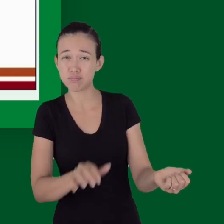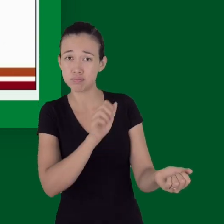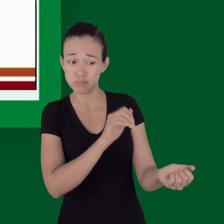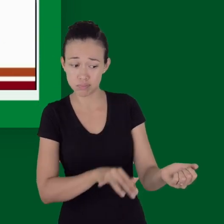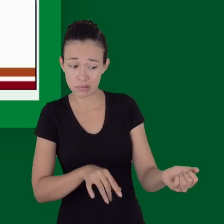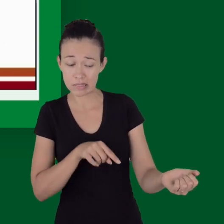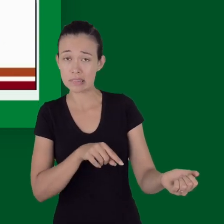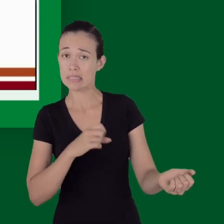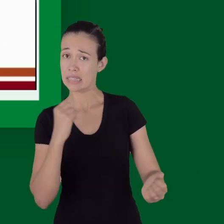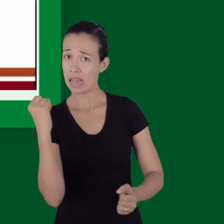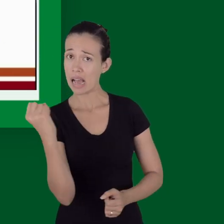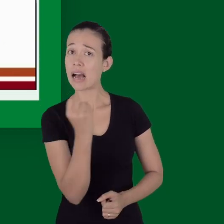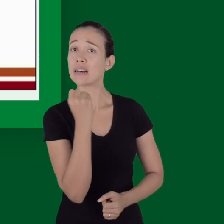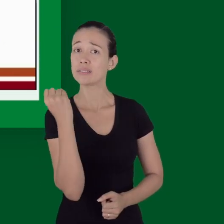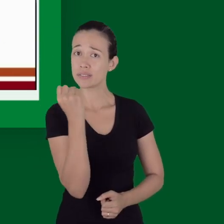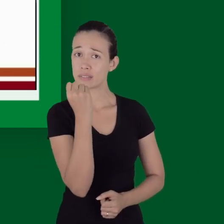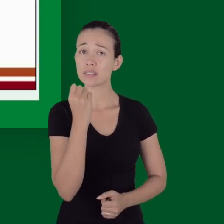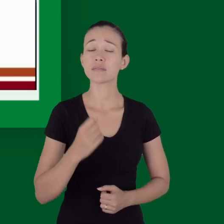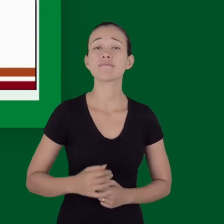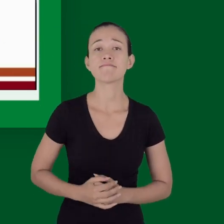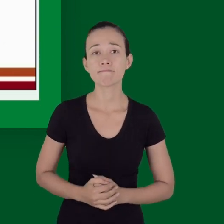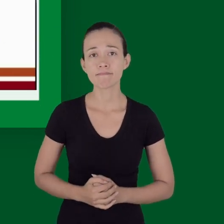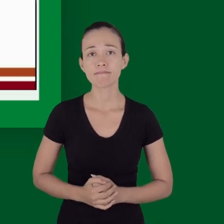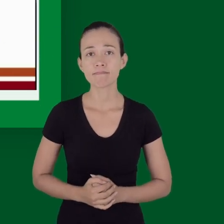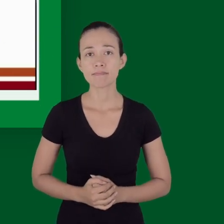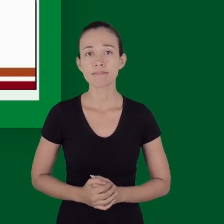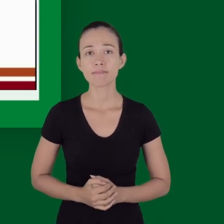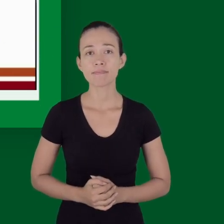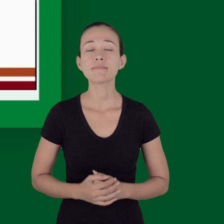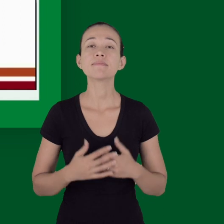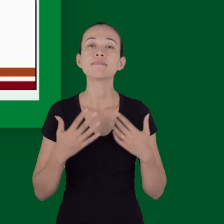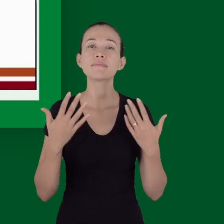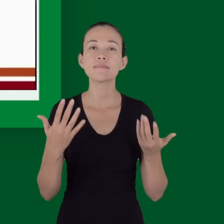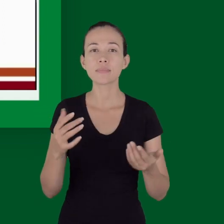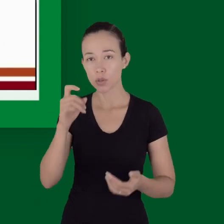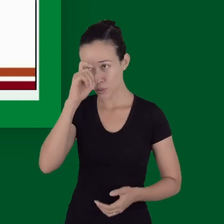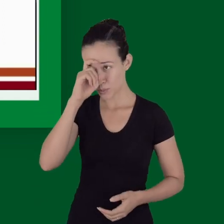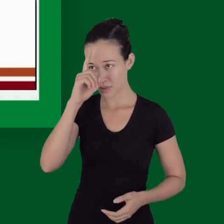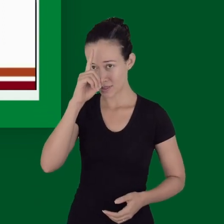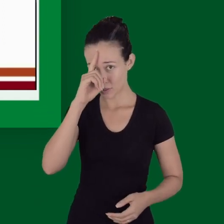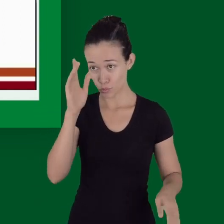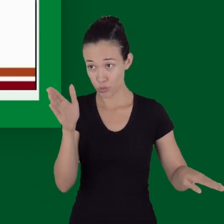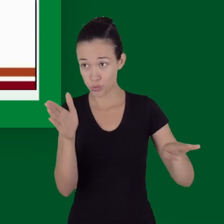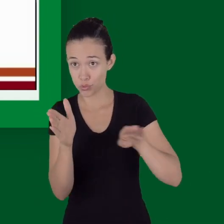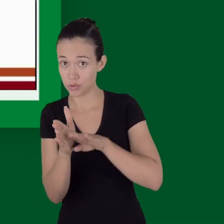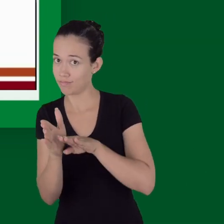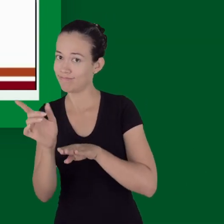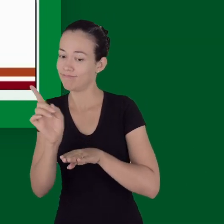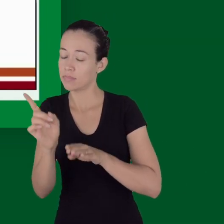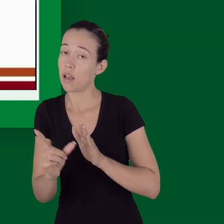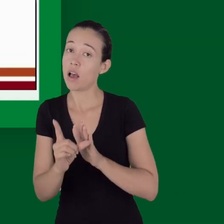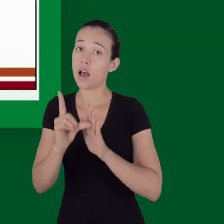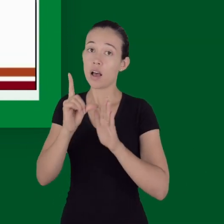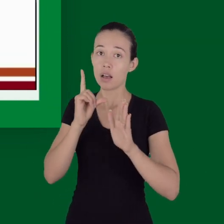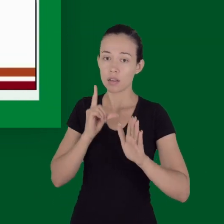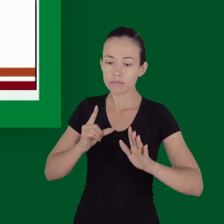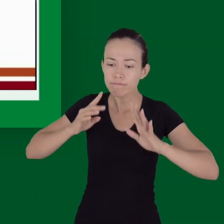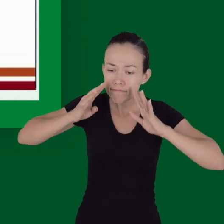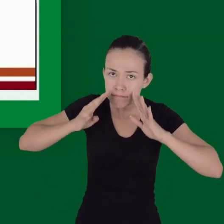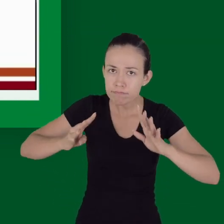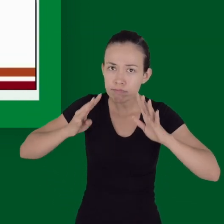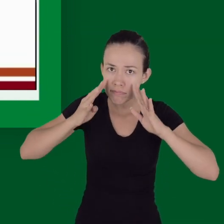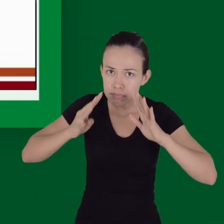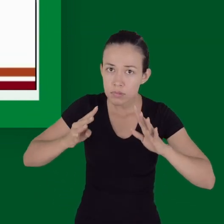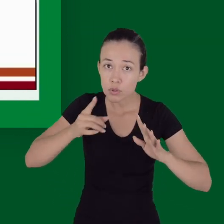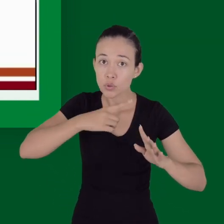grave. Então, atendimento pré-hospitalar, nas situações de trauma, sofreu essa alteração. Passou a ser